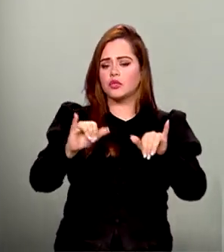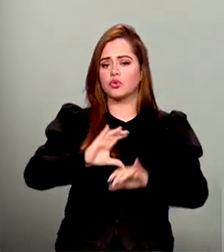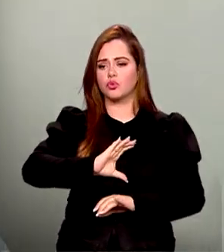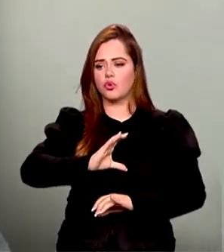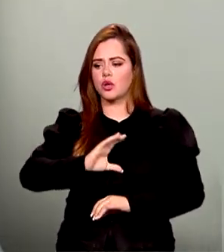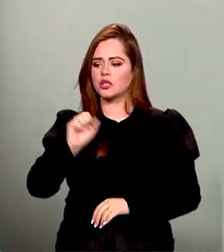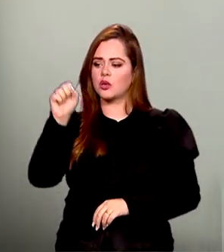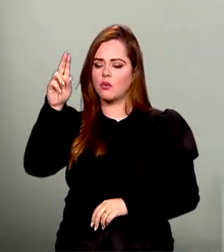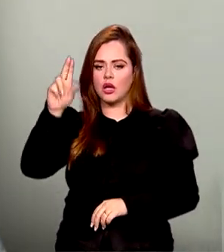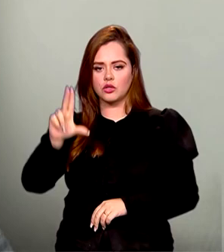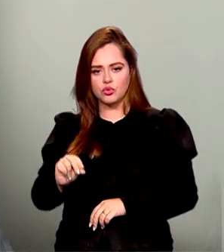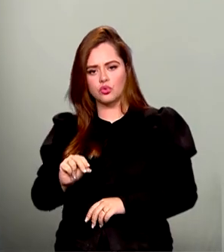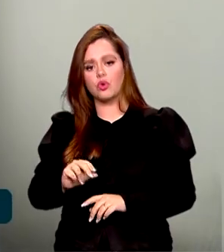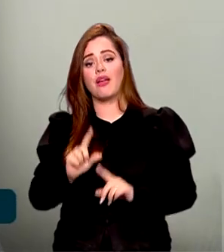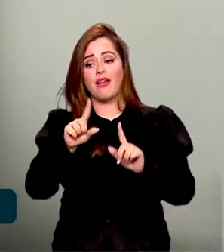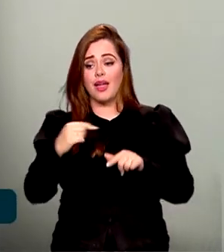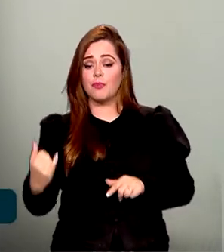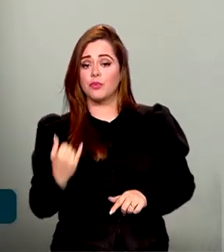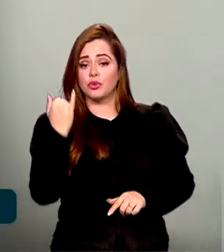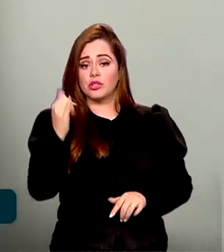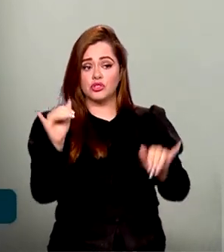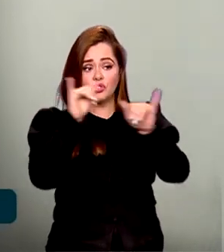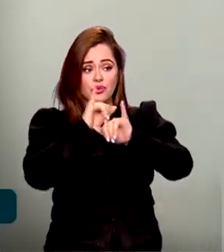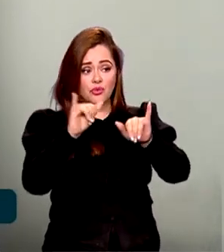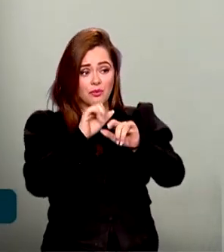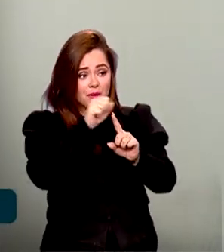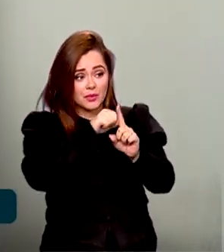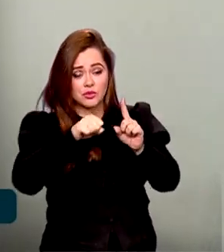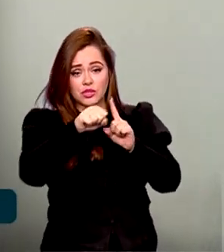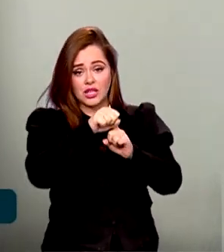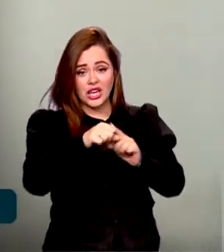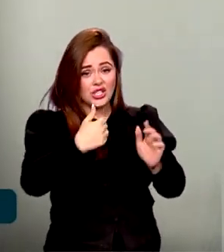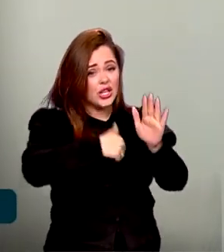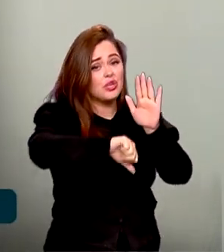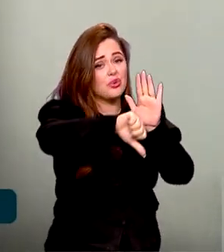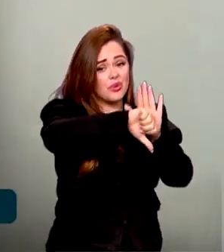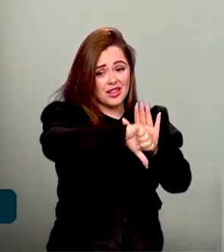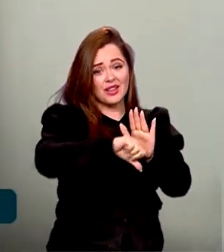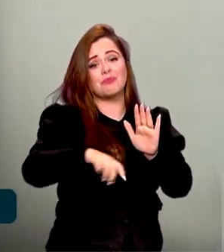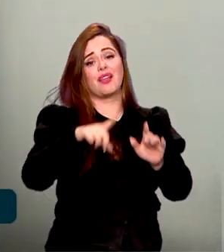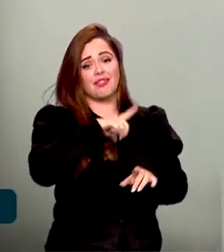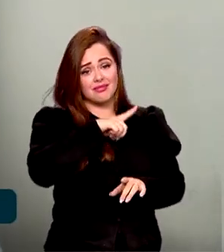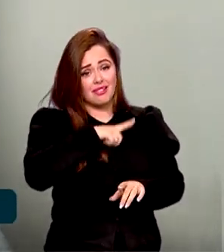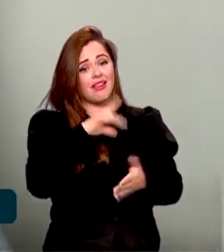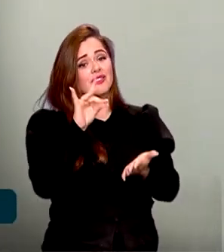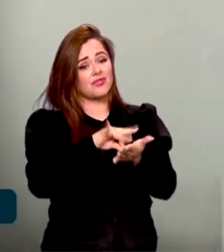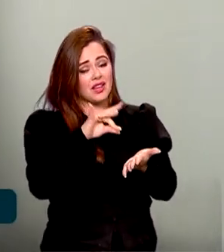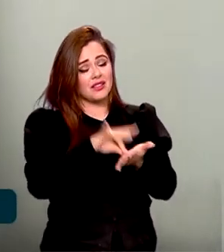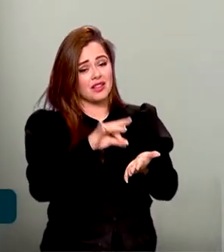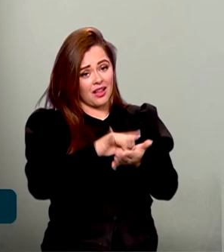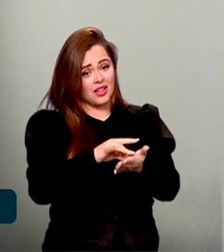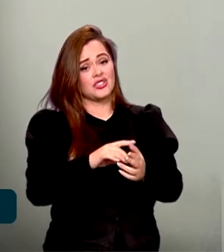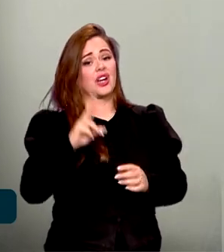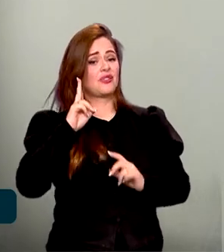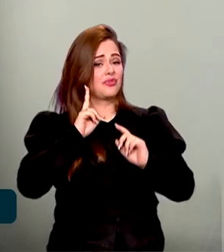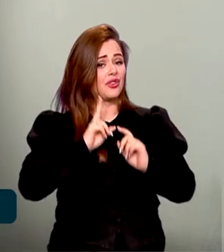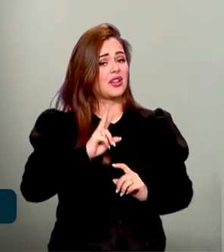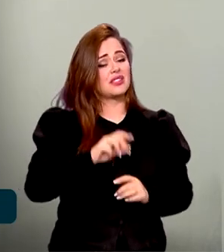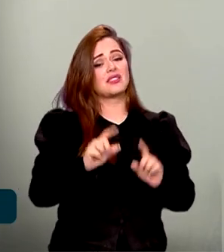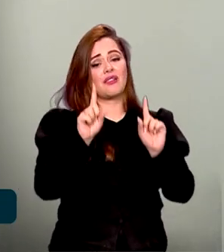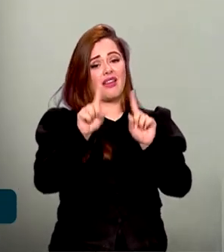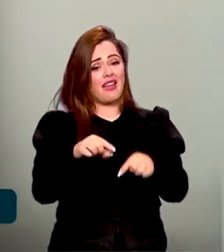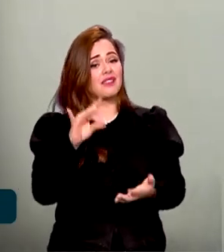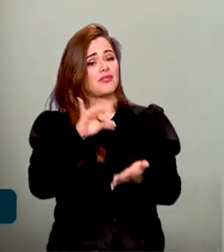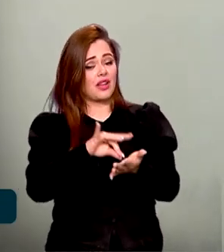e o Conatrap, é importante para nós dizermos para a sociedade que o crime existe, que a violação existe, que o tráfico de pessoas é algo